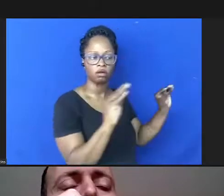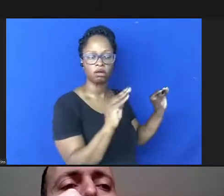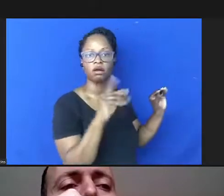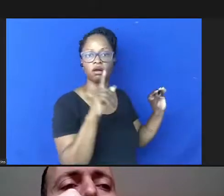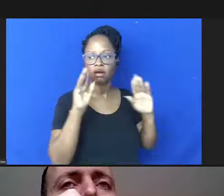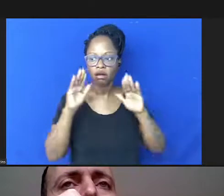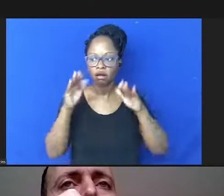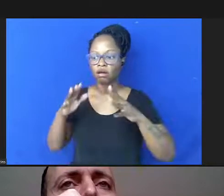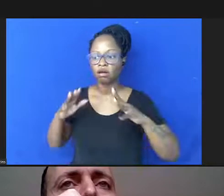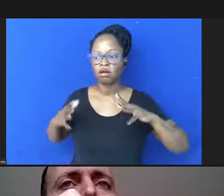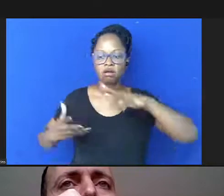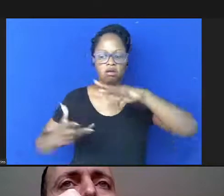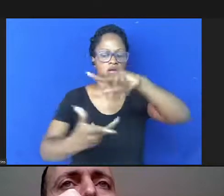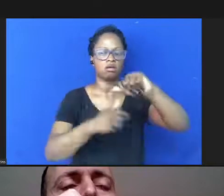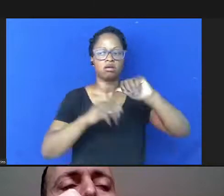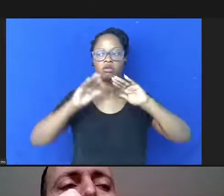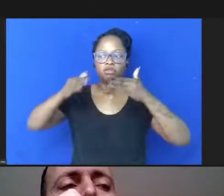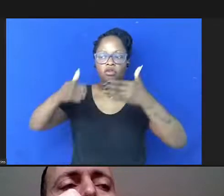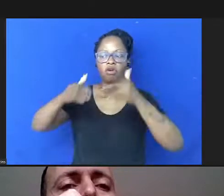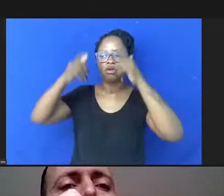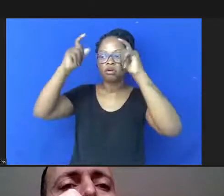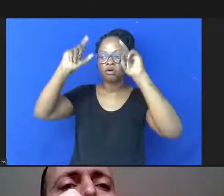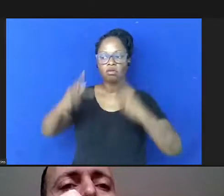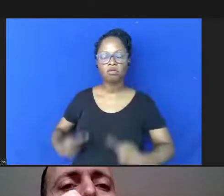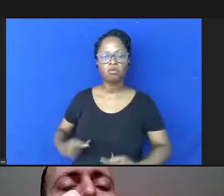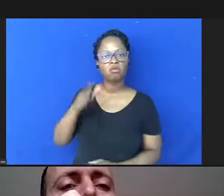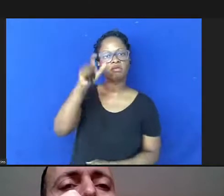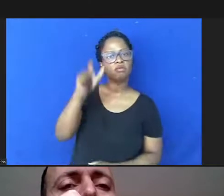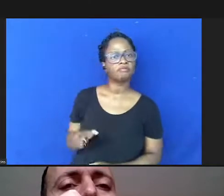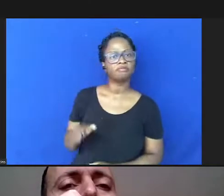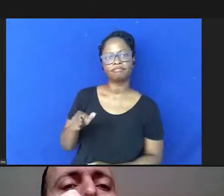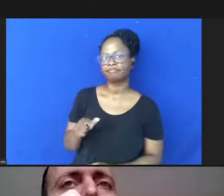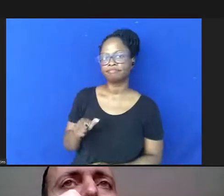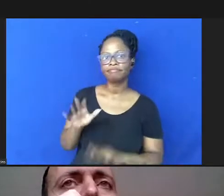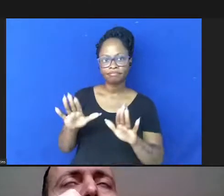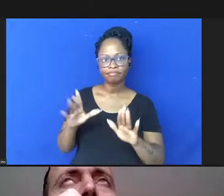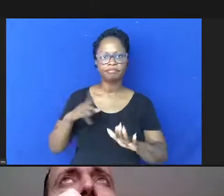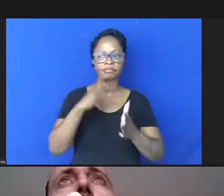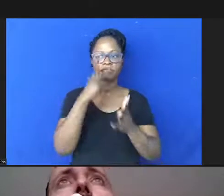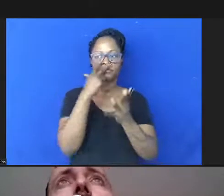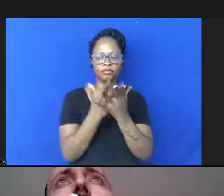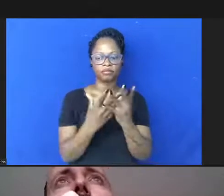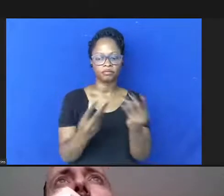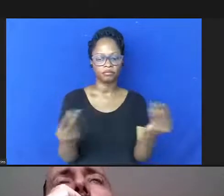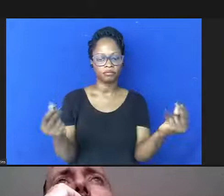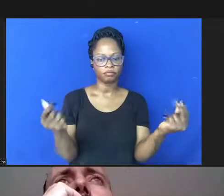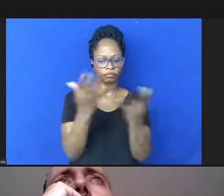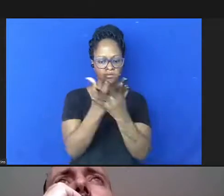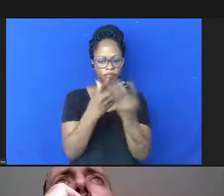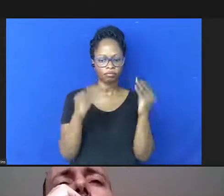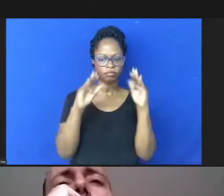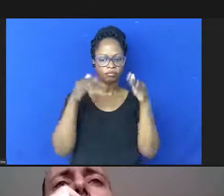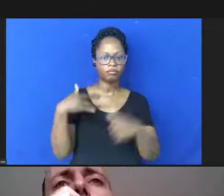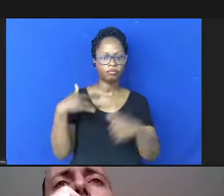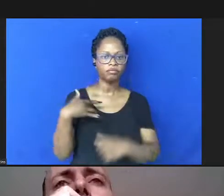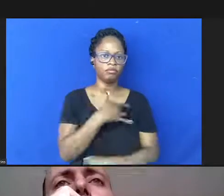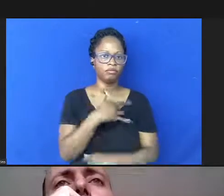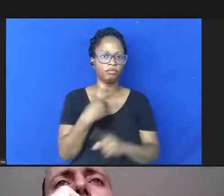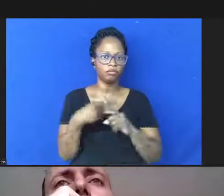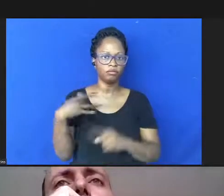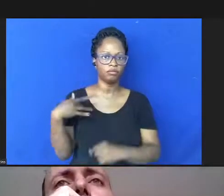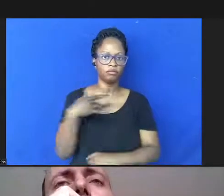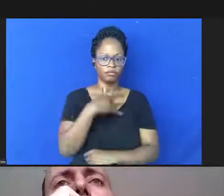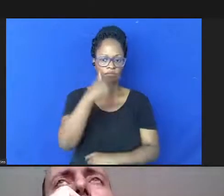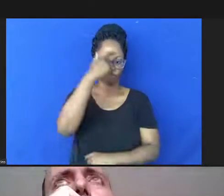planetário e não um foco focado na pessoa ele se perde quando você foca na saúde porque você está focando na saúde do